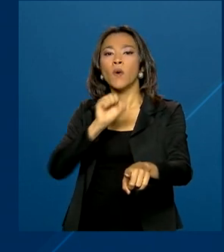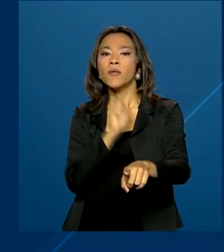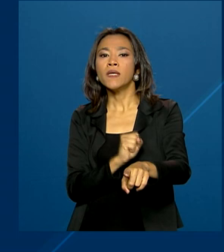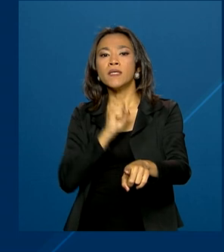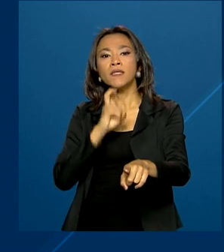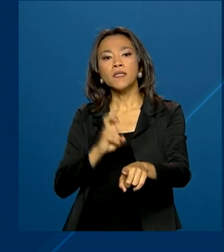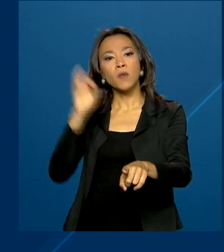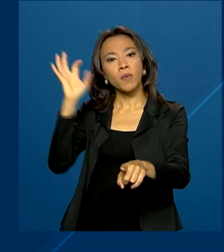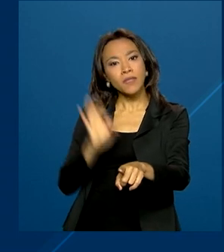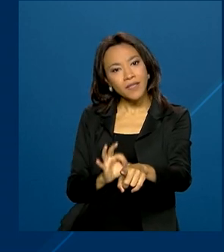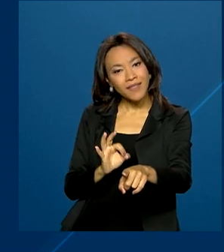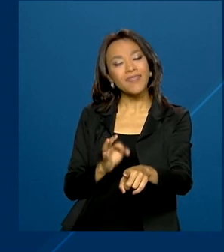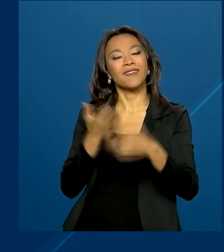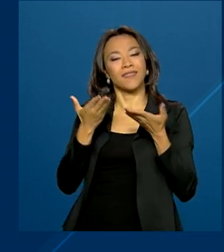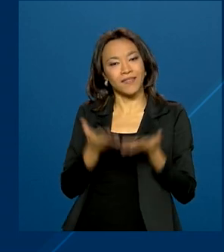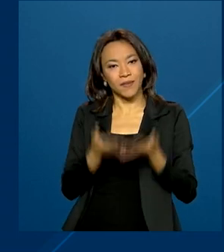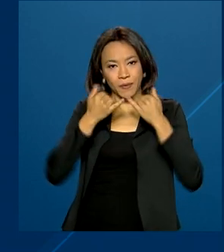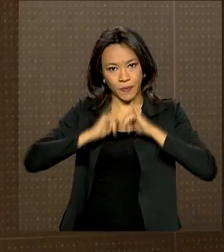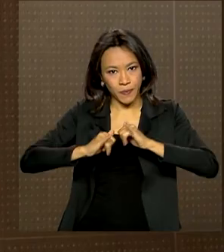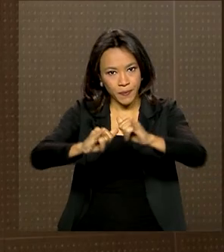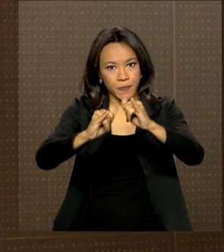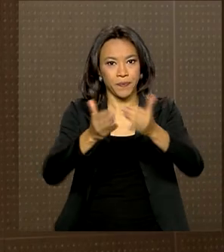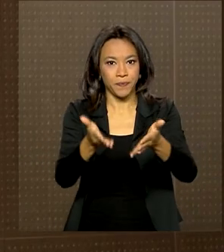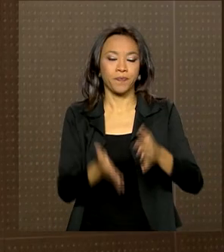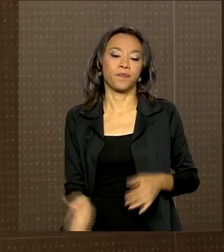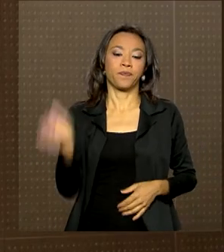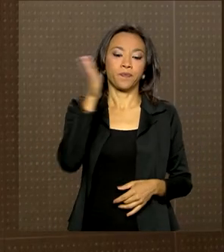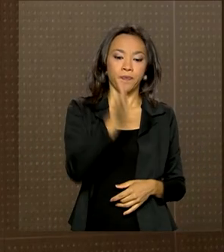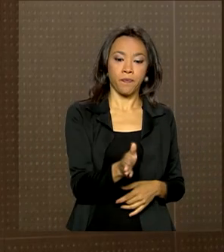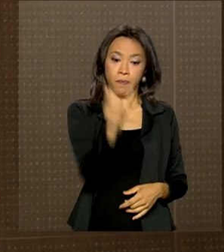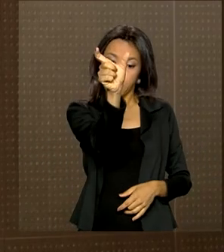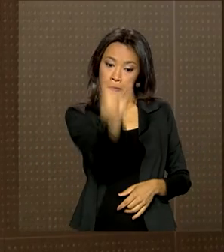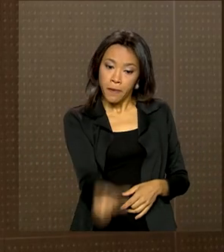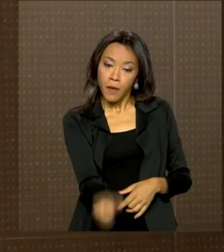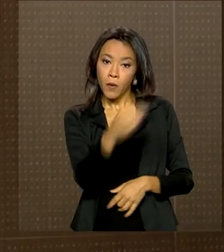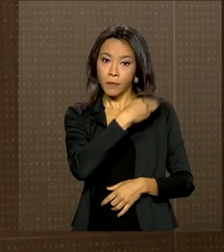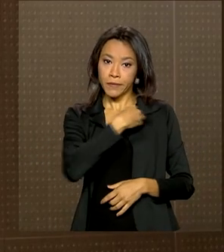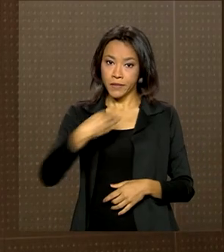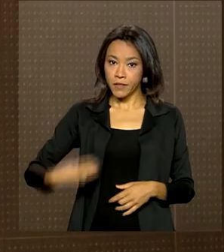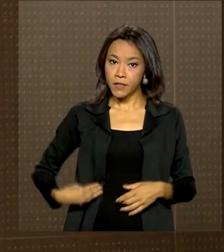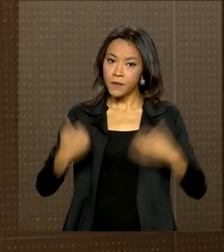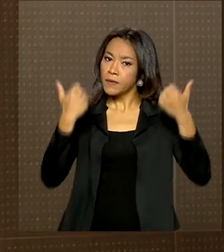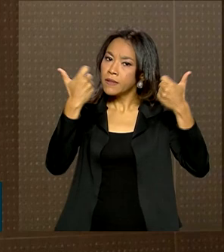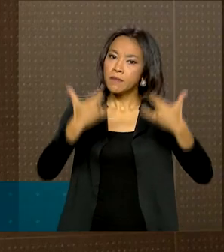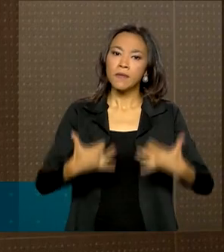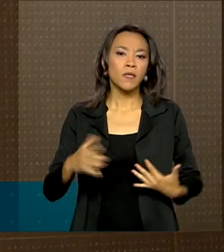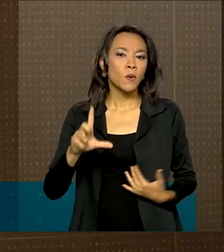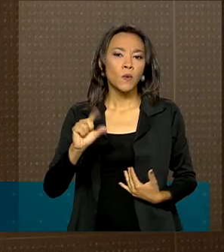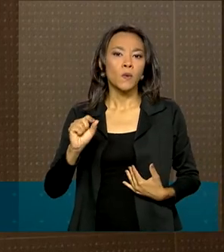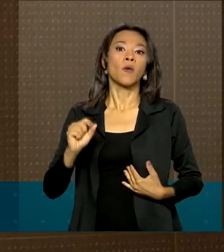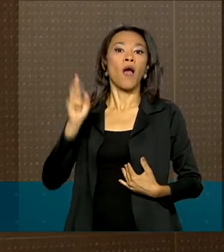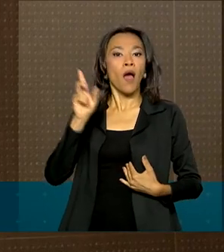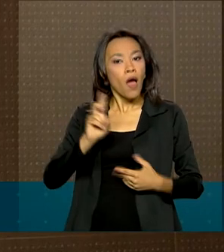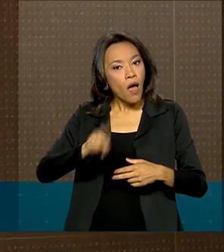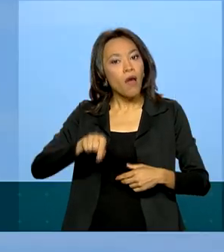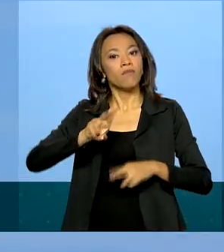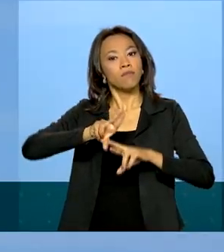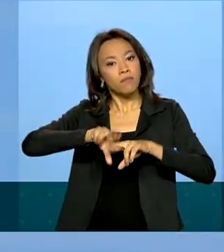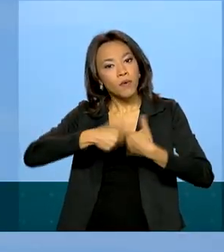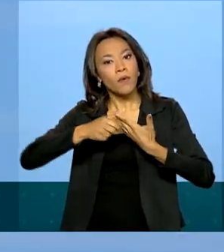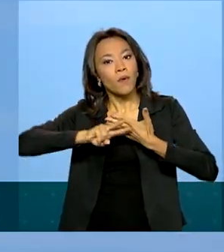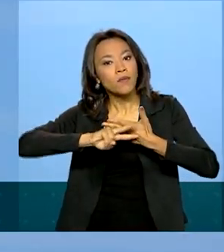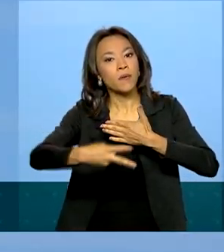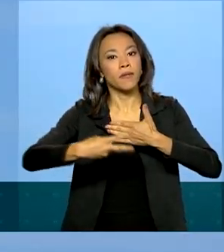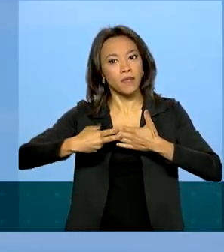% da matriz energética. Para o ministro de Minas e Energia, o constante avanço das tecnologias